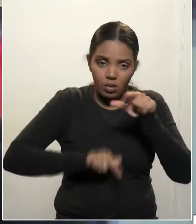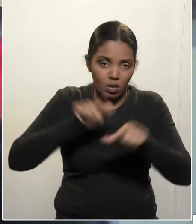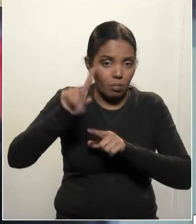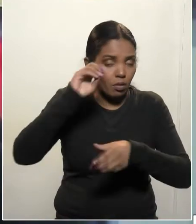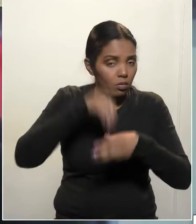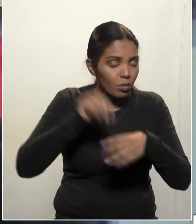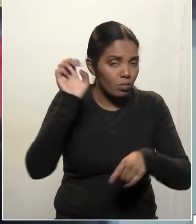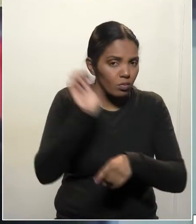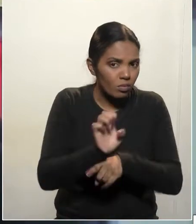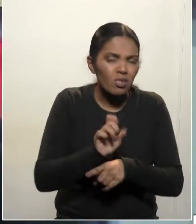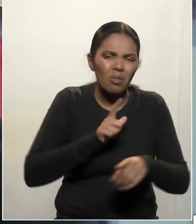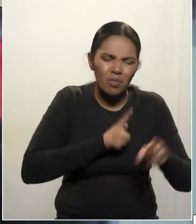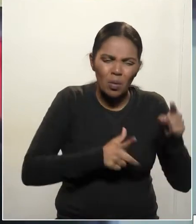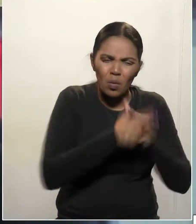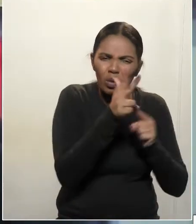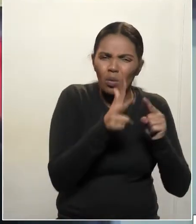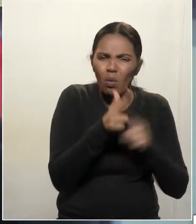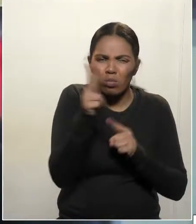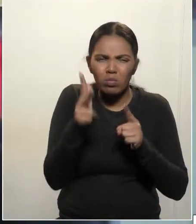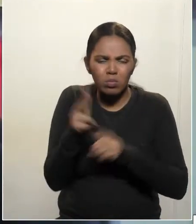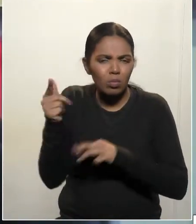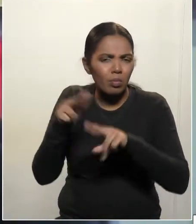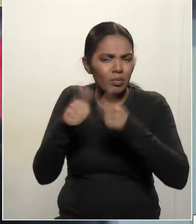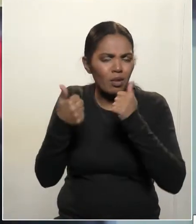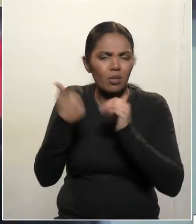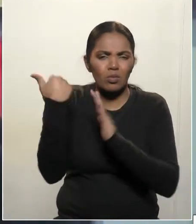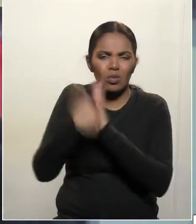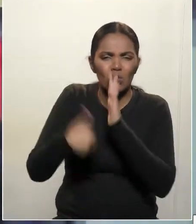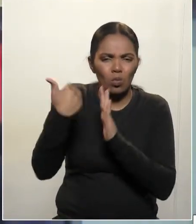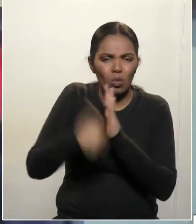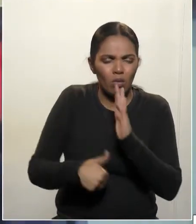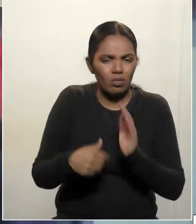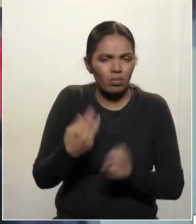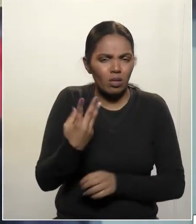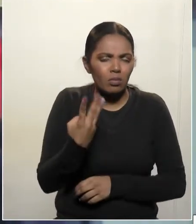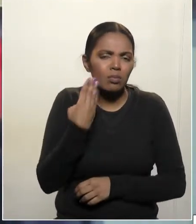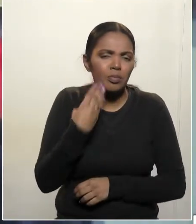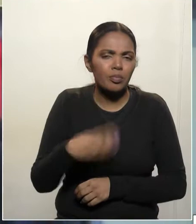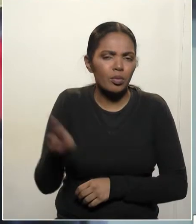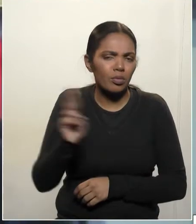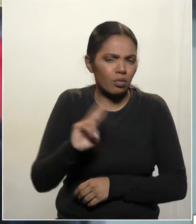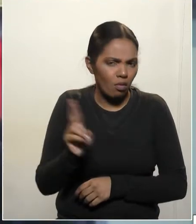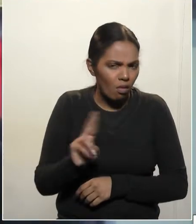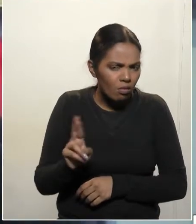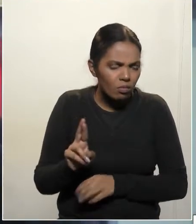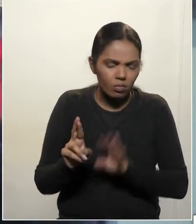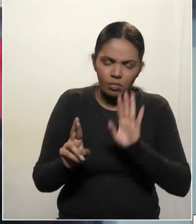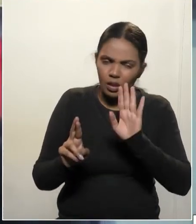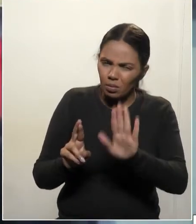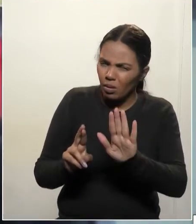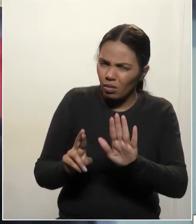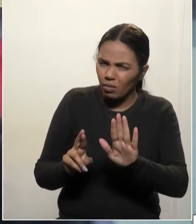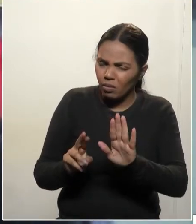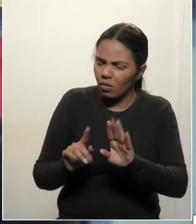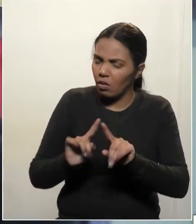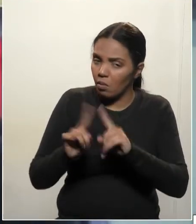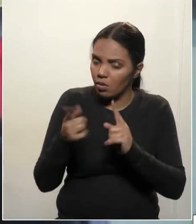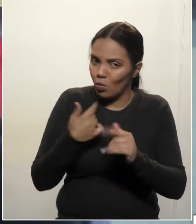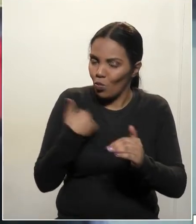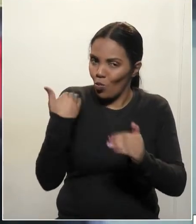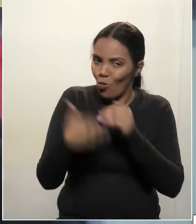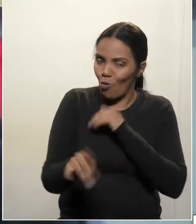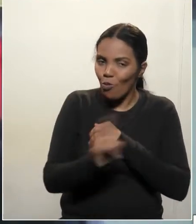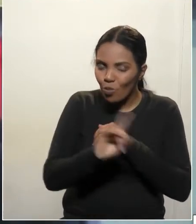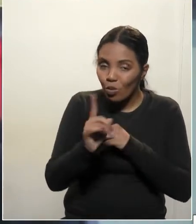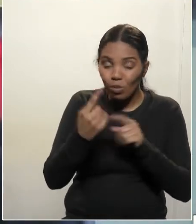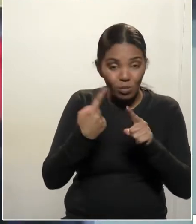há um corte generalizado por um déficit de R$ 3 bilhões. Ora, o Estado, e aí me permitam divergir, o Estado que